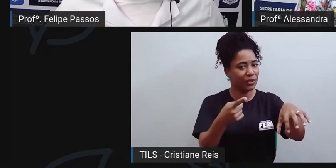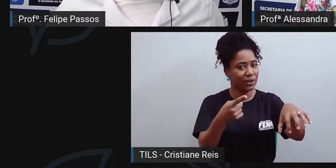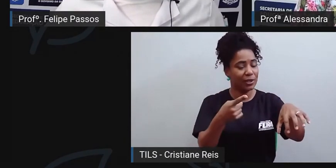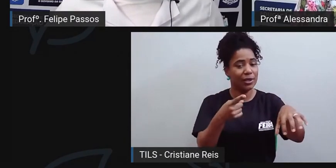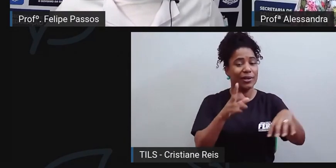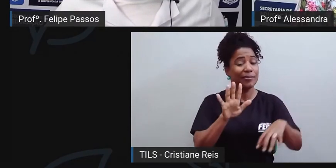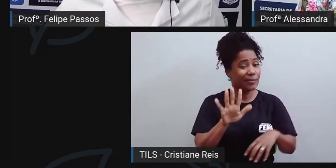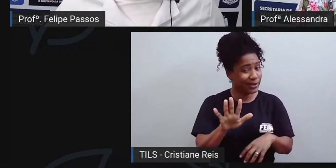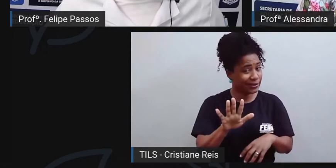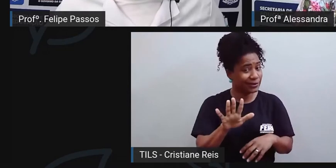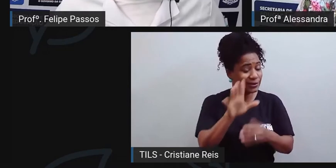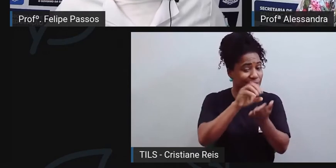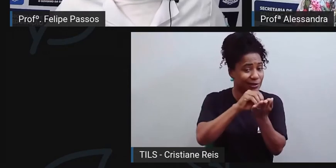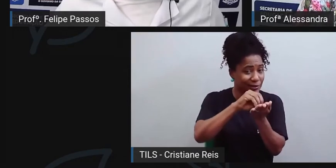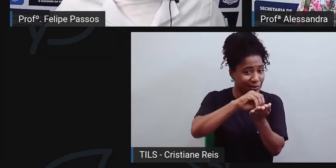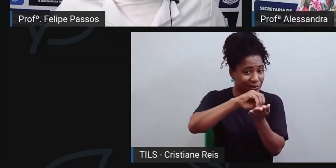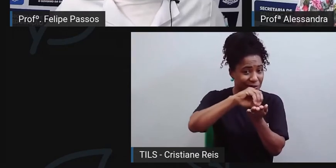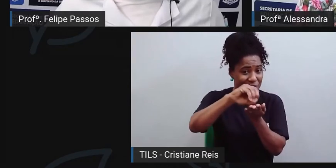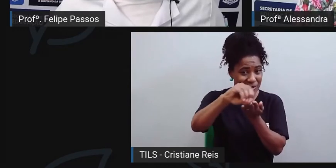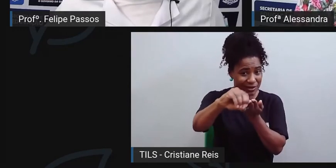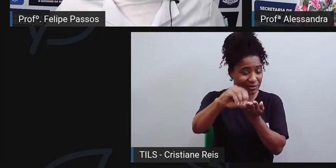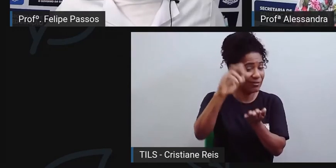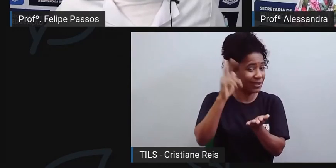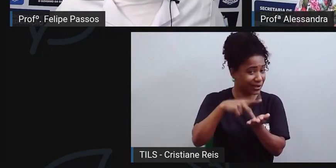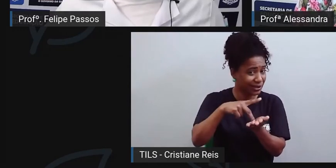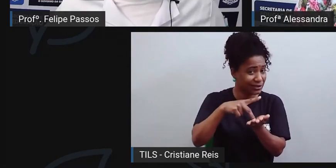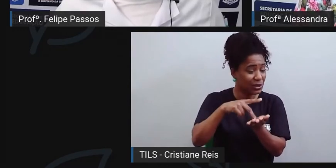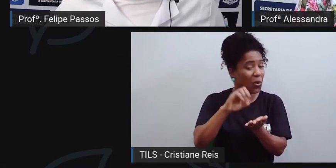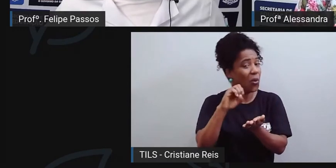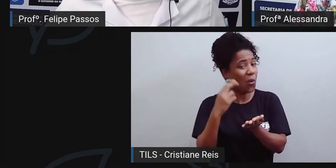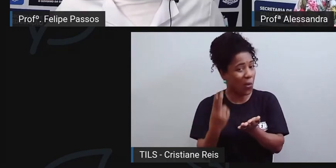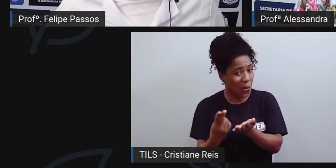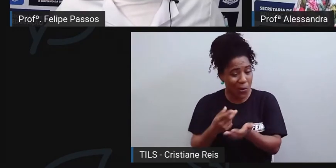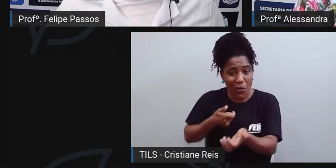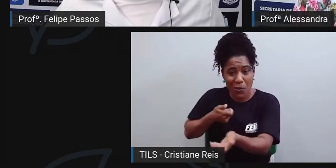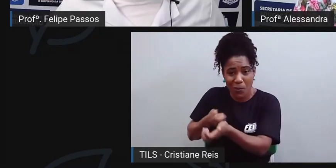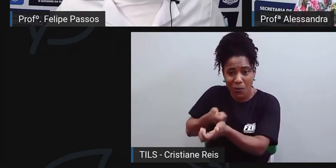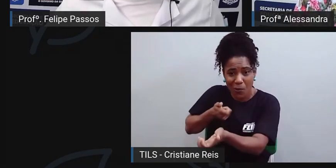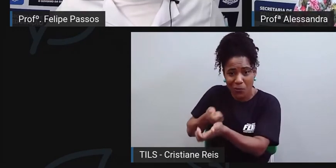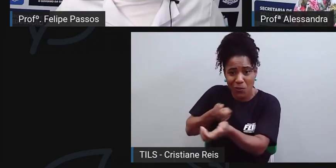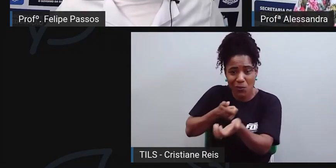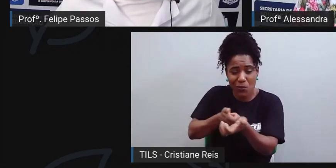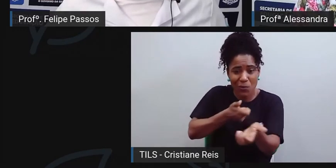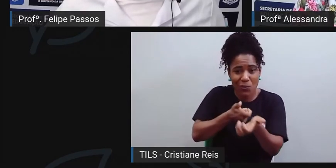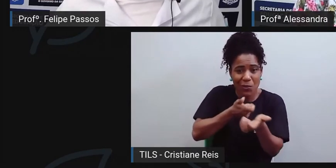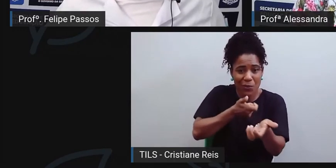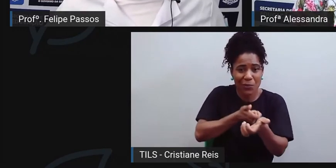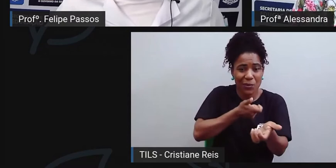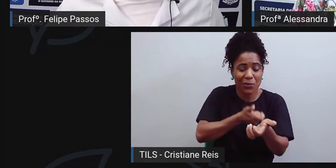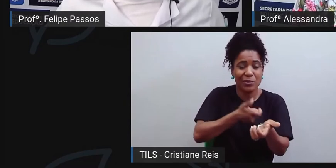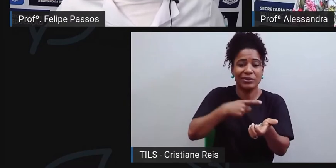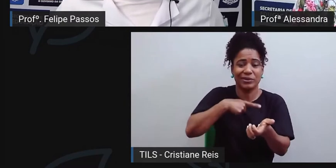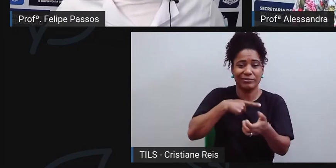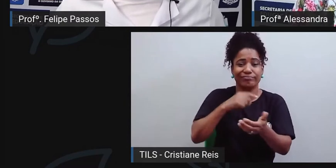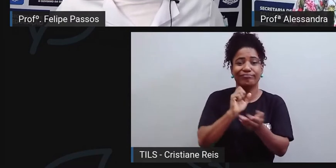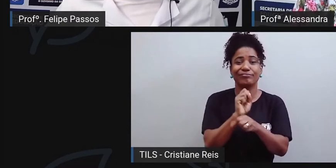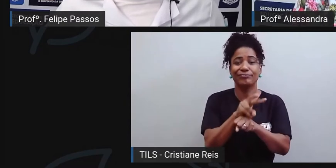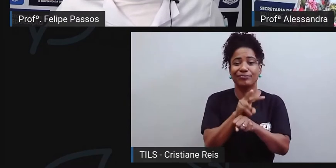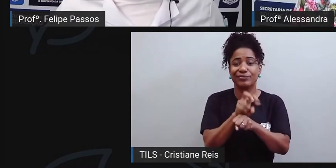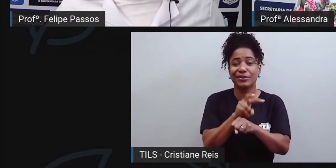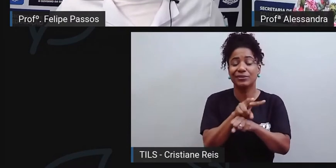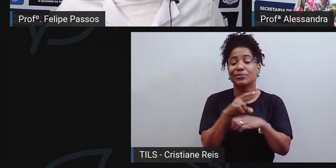que a gente tenha produtos livres de agrotóxicos. Por quê? Porque a gente não tem,